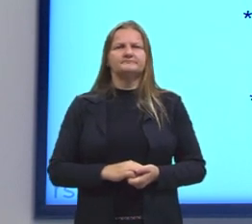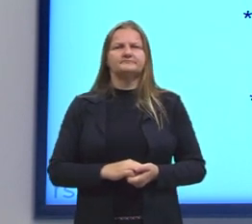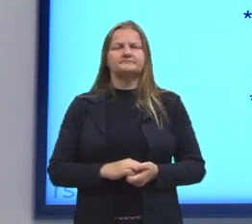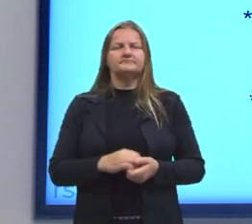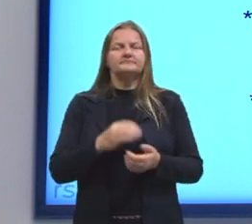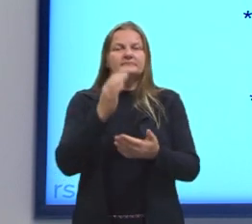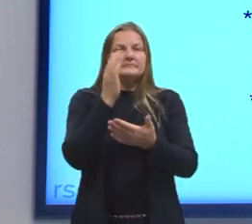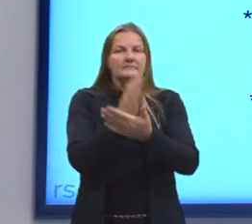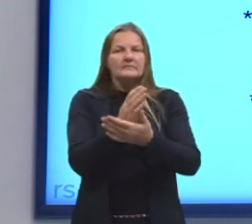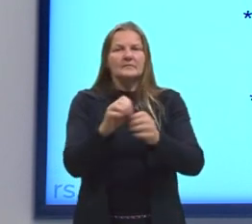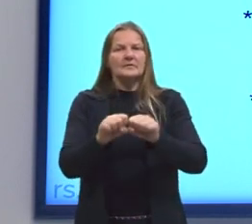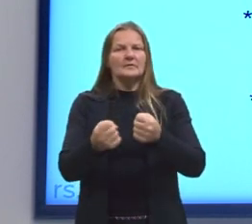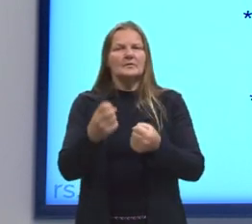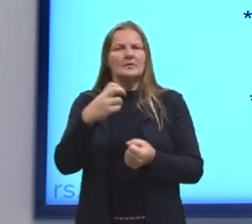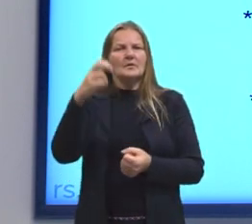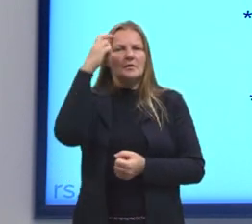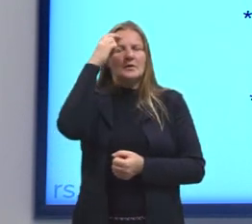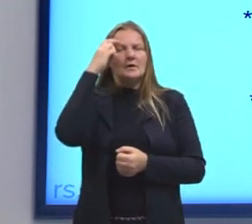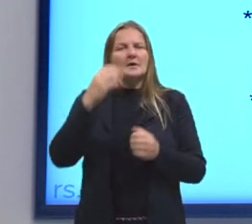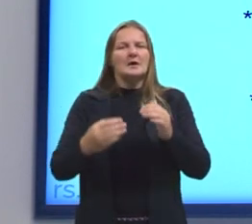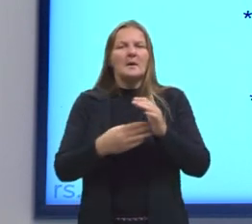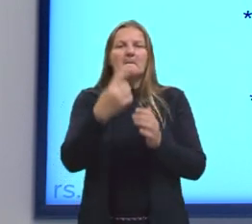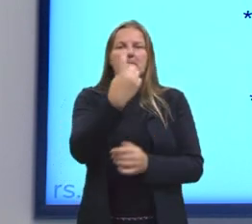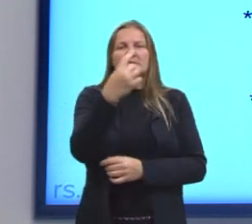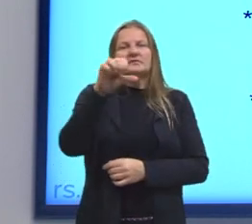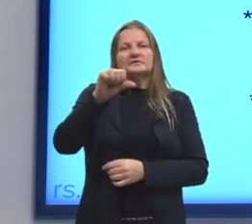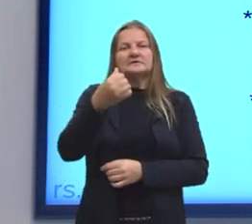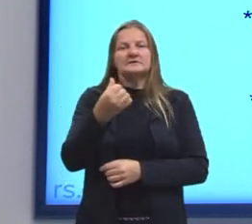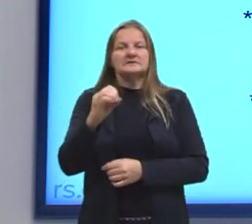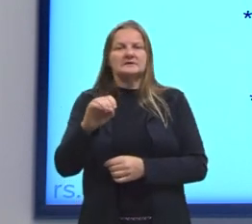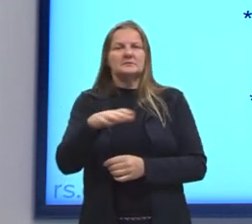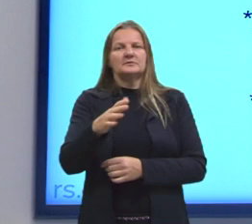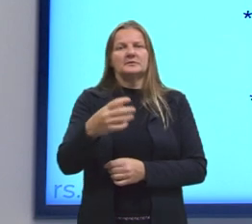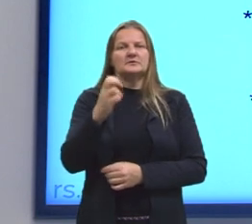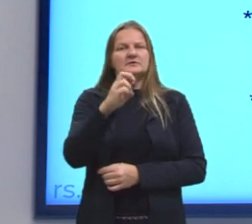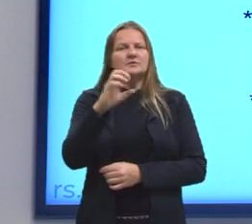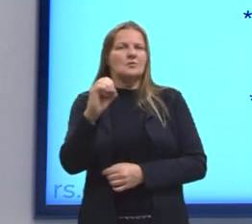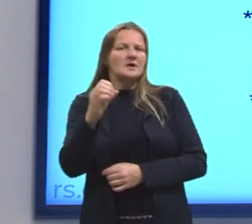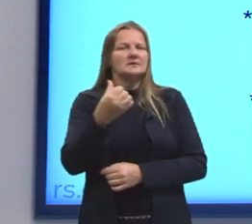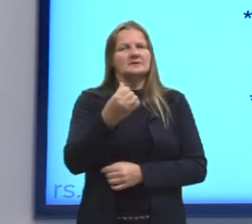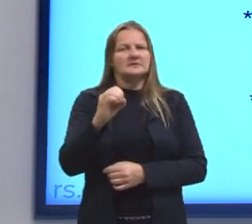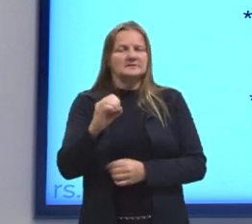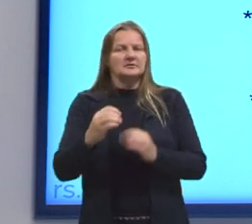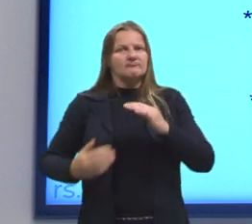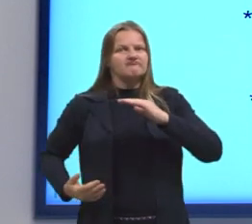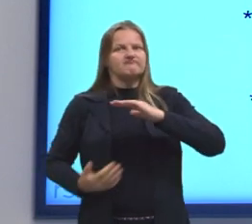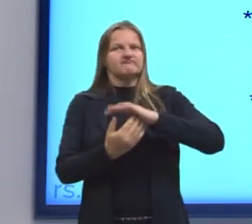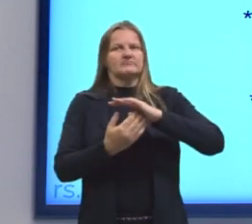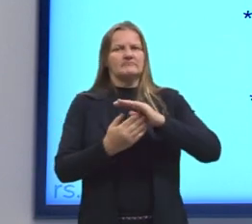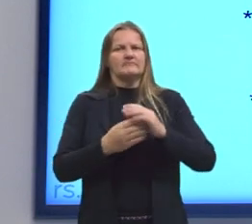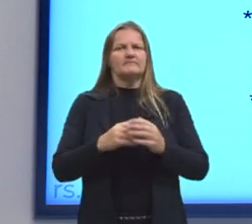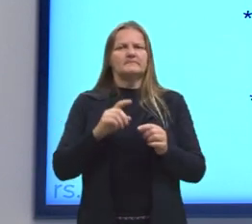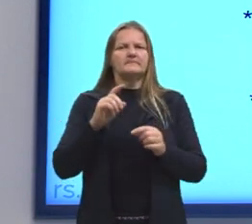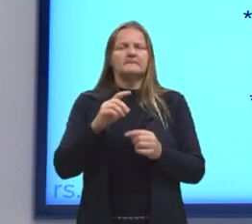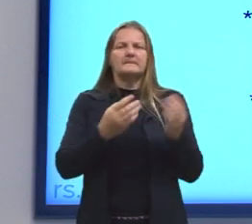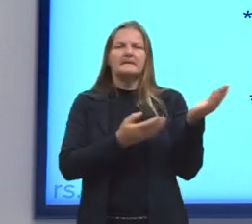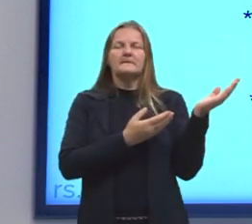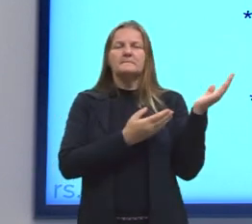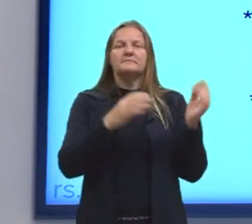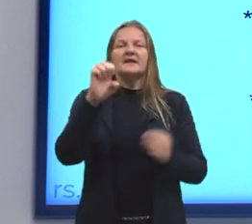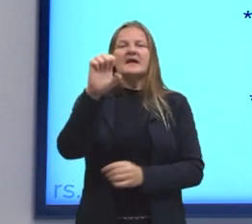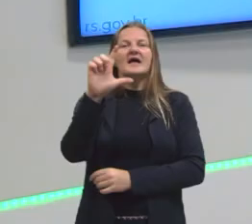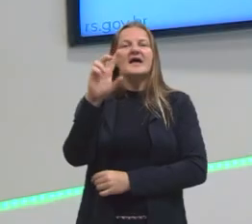cultura. O apogeu é nos anos 60, mas começa aqui, anos 50, e aqui eu já citaria um camarada chamado Elvis Presley.